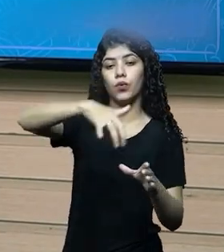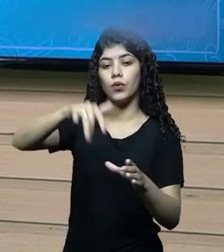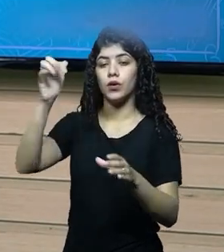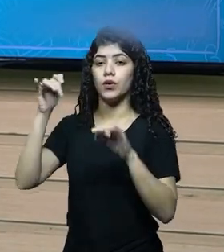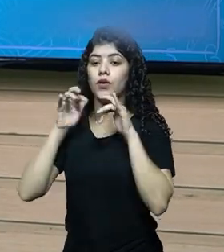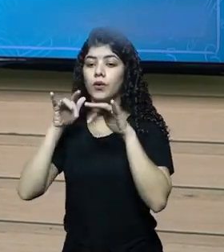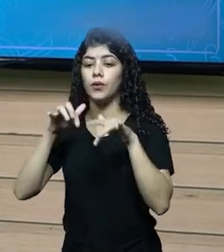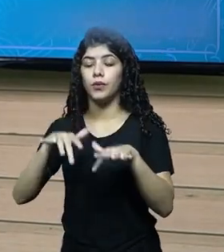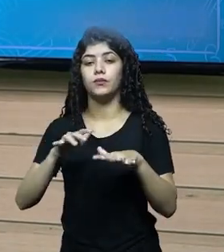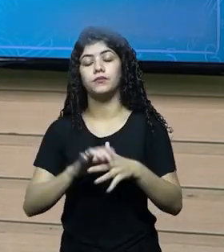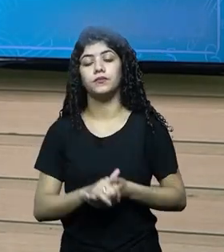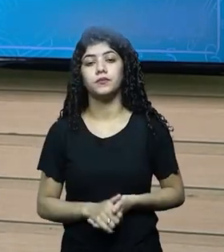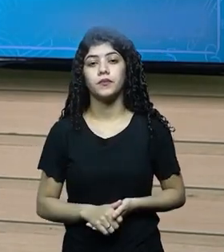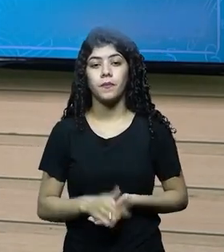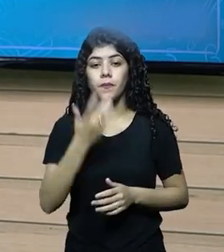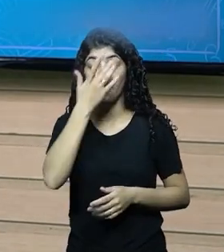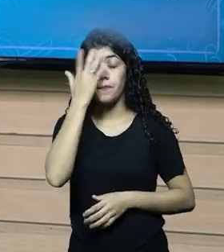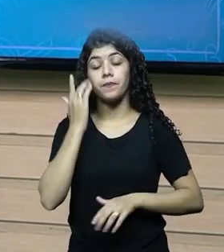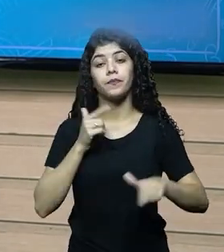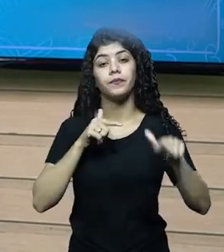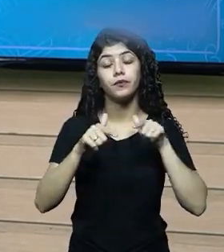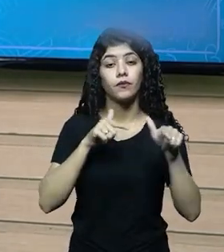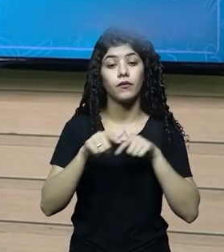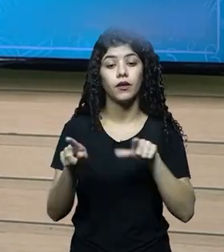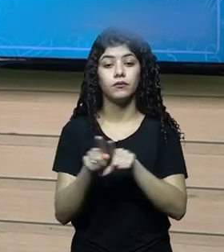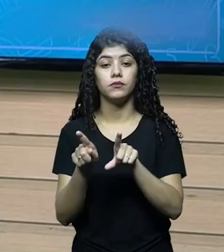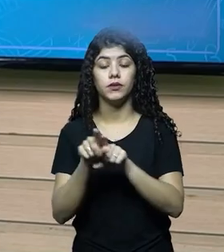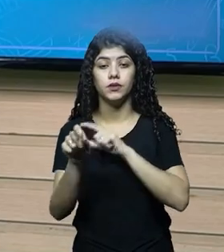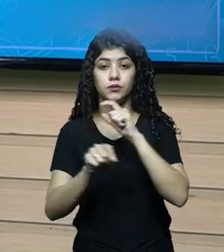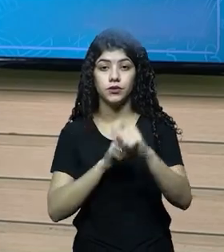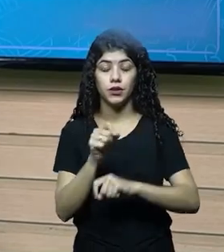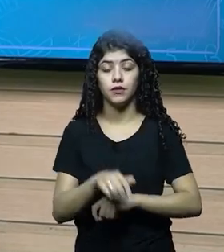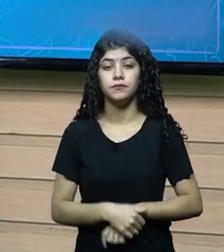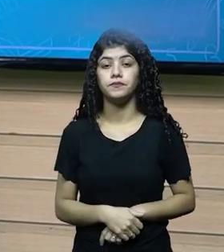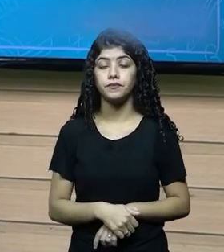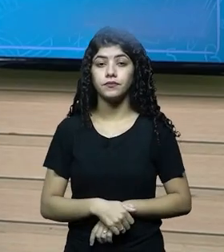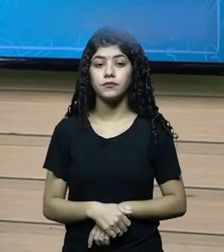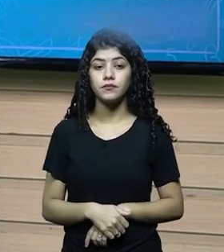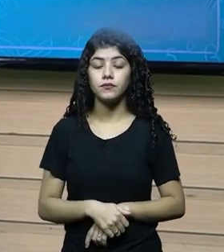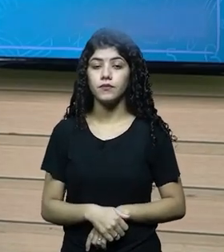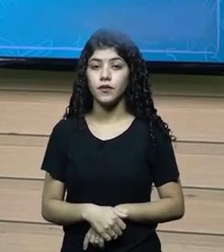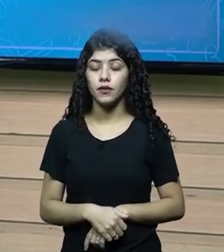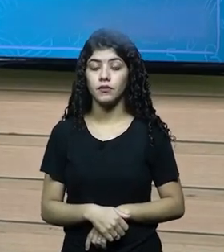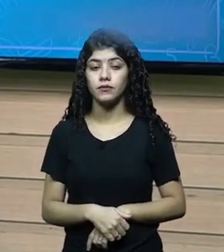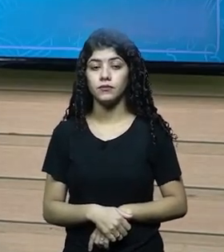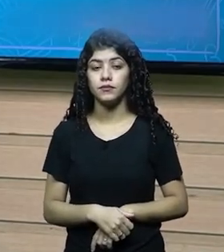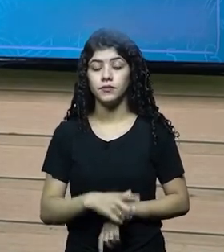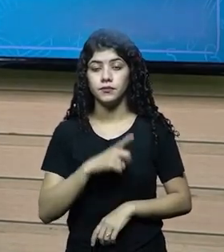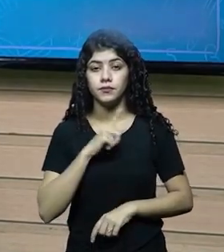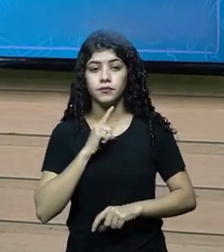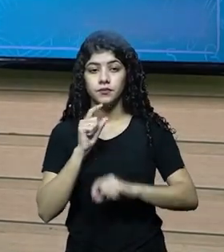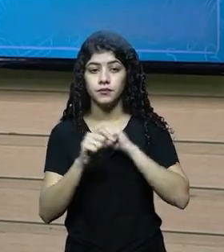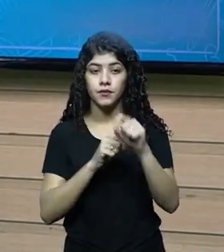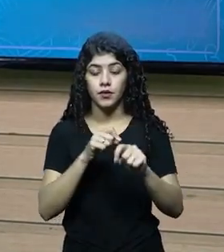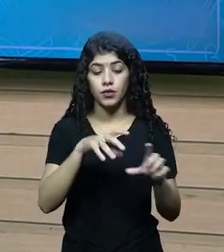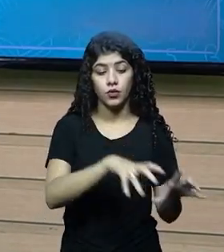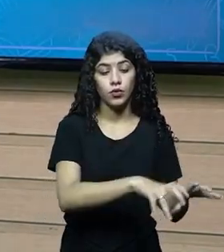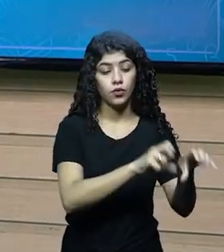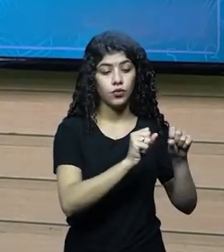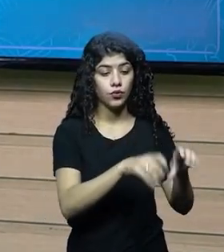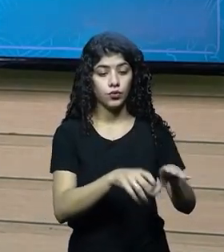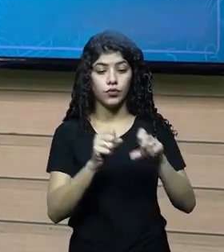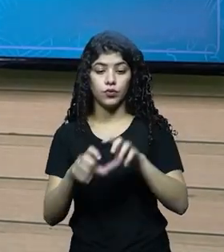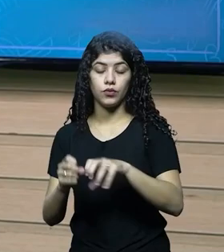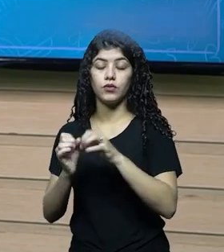obra, atuação com aplicação de inseticidas, ter máquinas de colheita